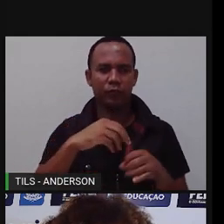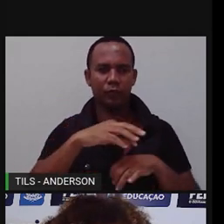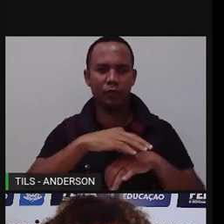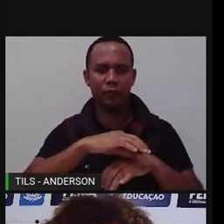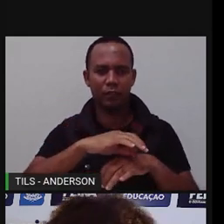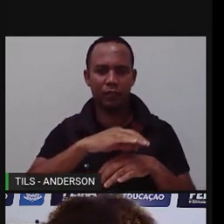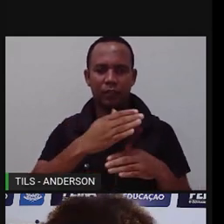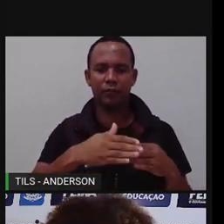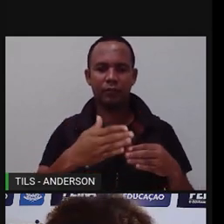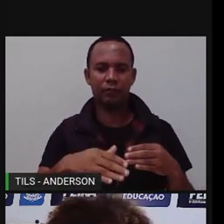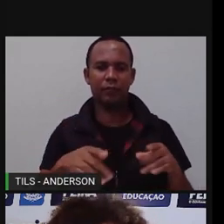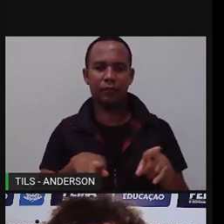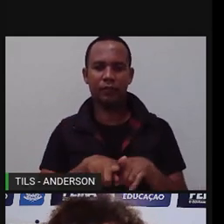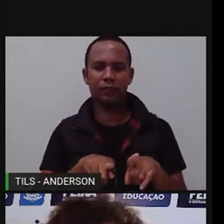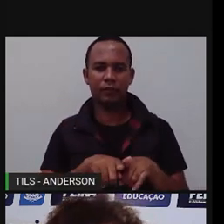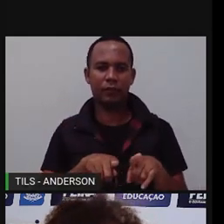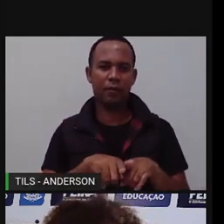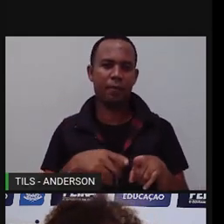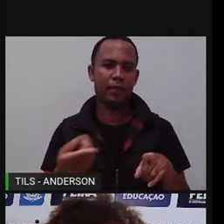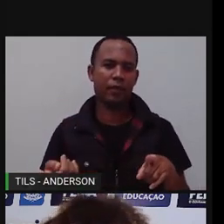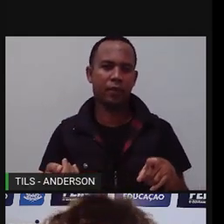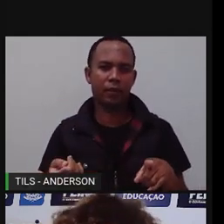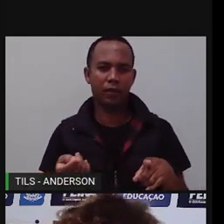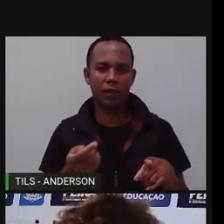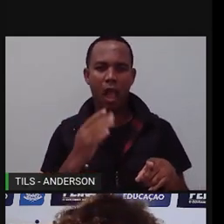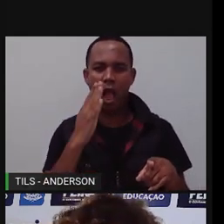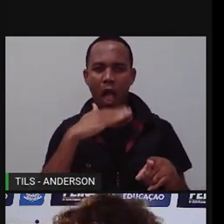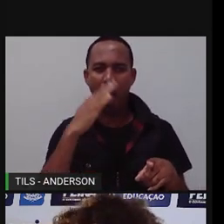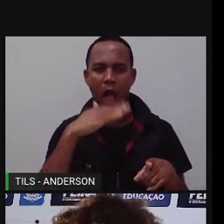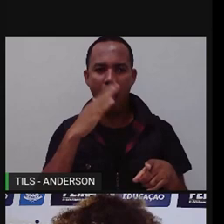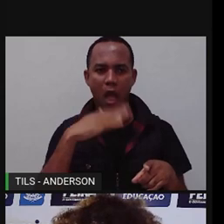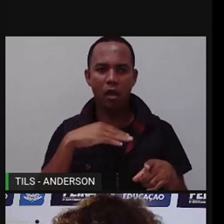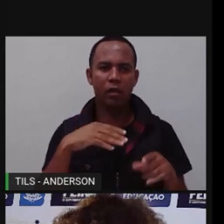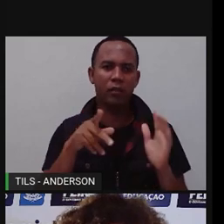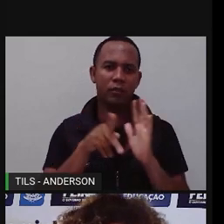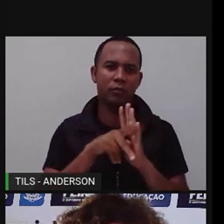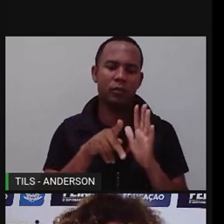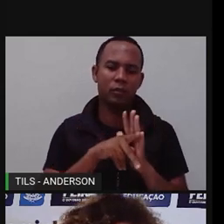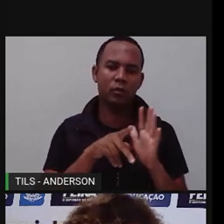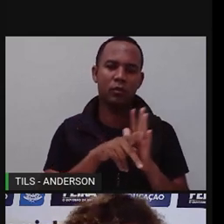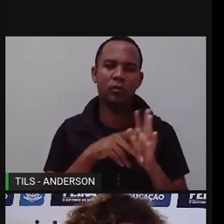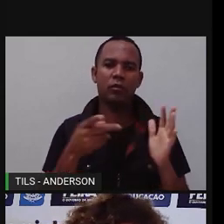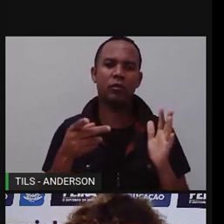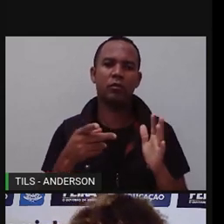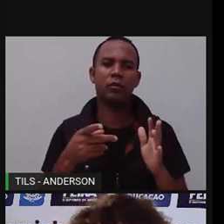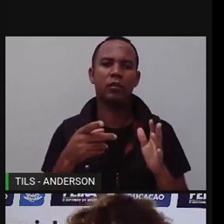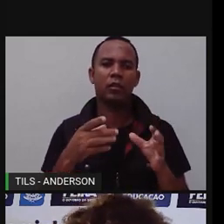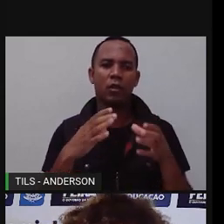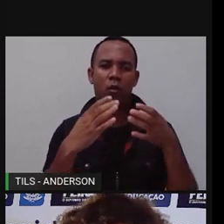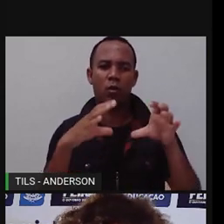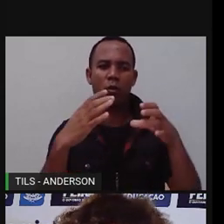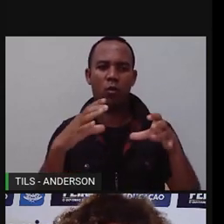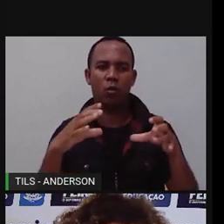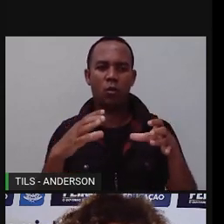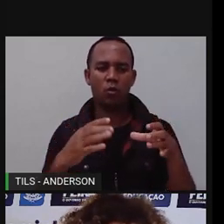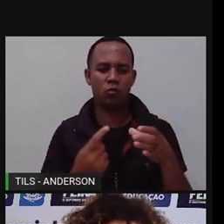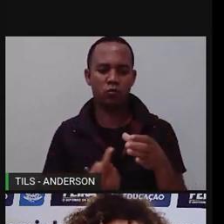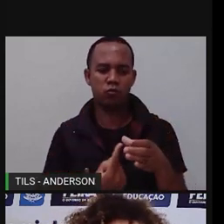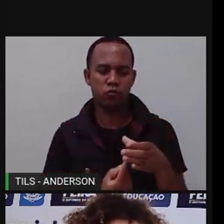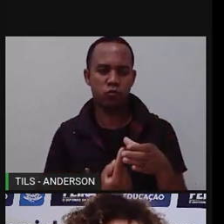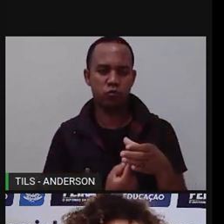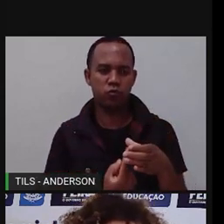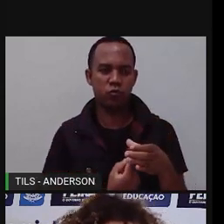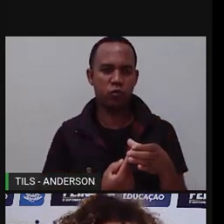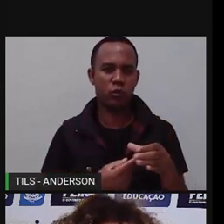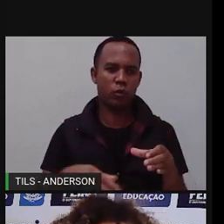África, como pimentas, o leite de coco e o azeite de dendê. E a gente aqui na Bahia, que tem essa influência